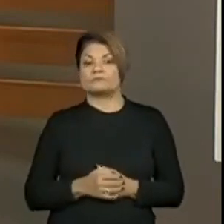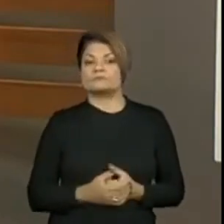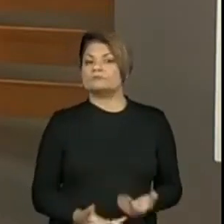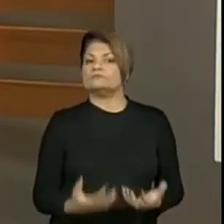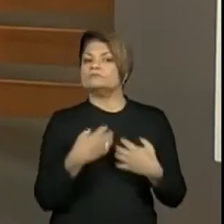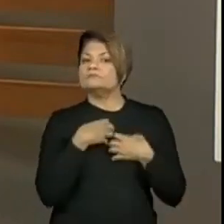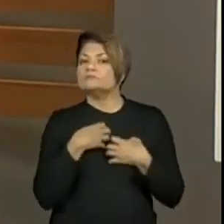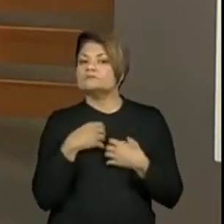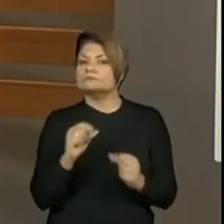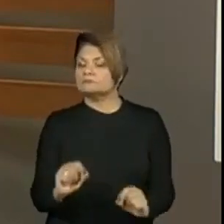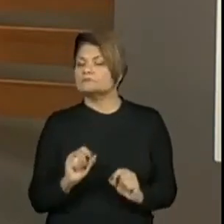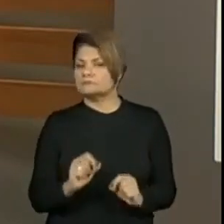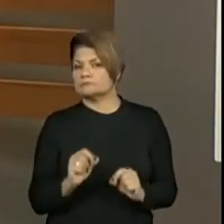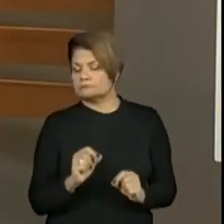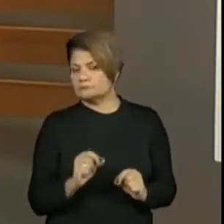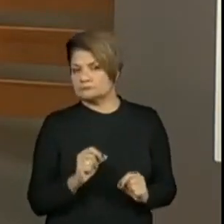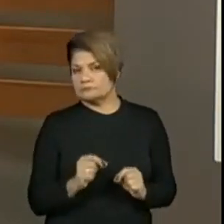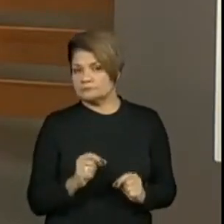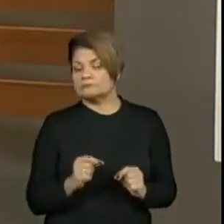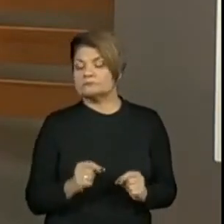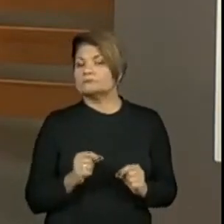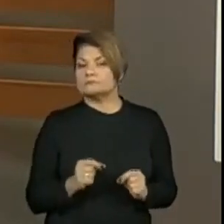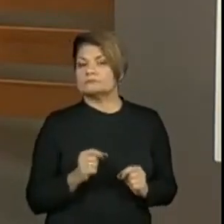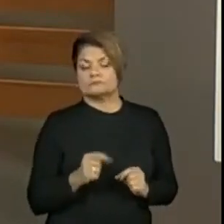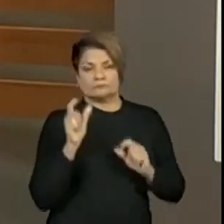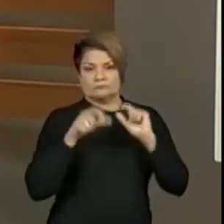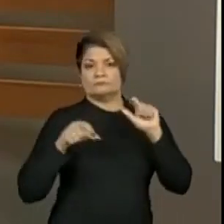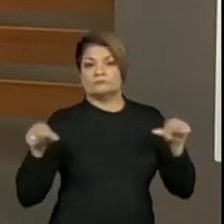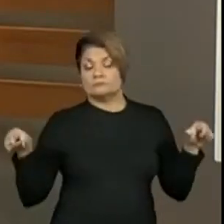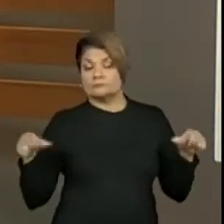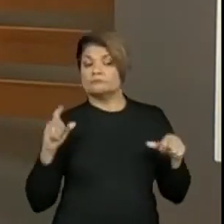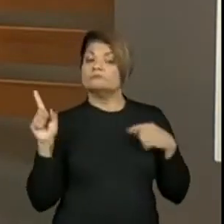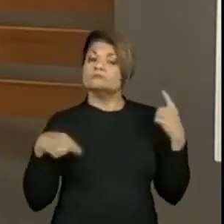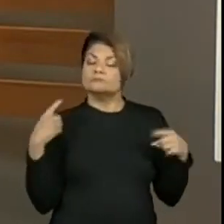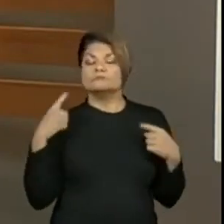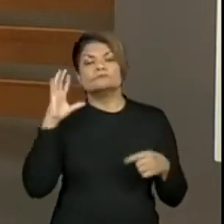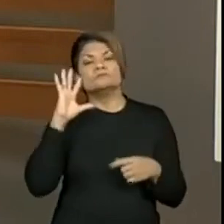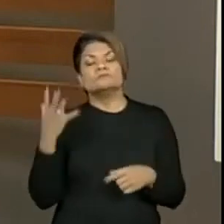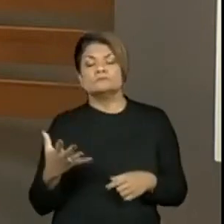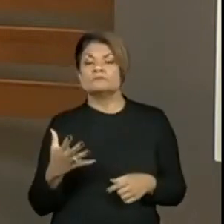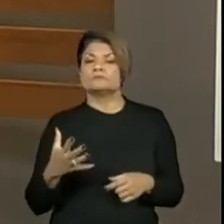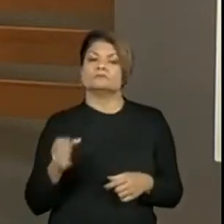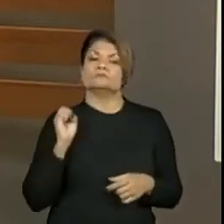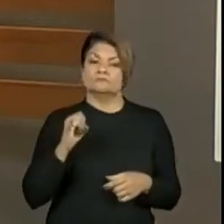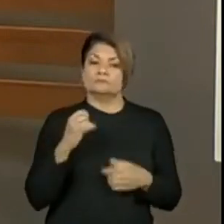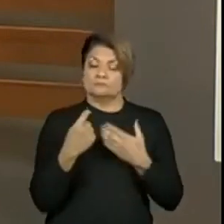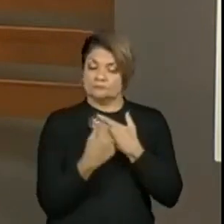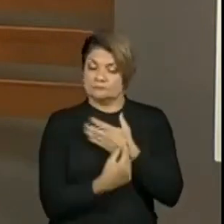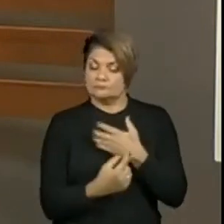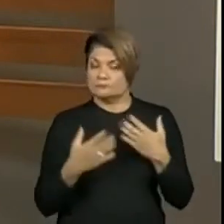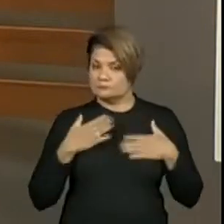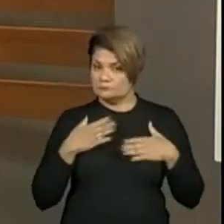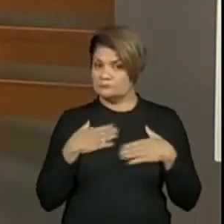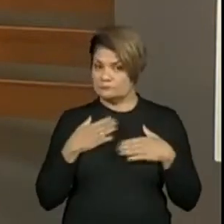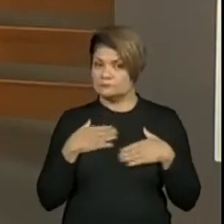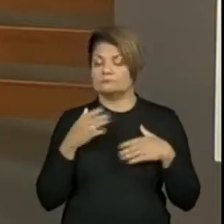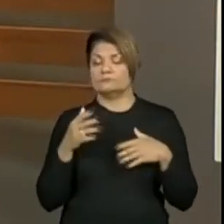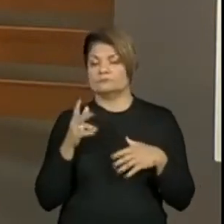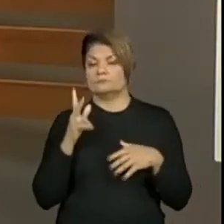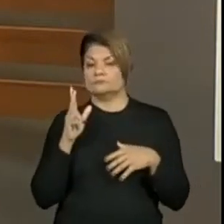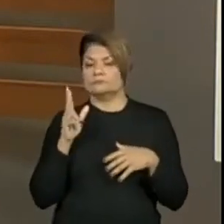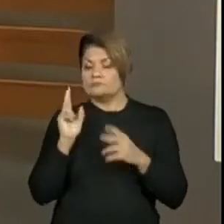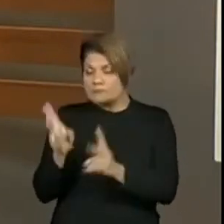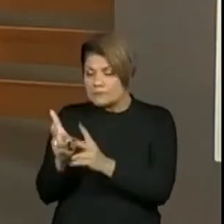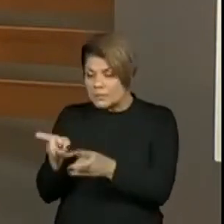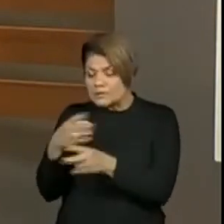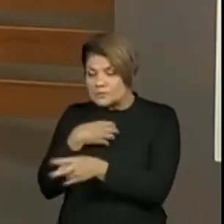para esse personagem? Porque sabendo muito claro isso, eu decido se na minha autoria ele vai ficar daquele jeito ou se ele pode mudar. E se ele continua na